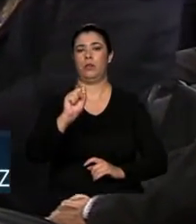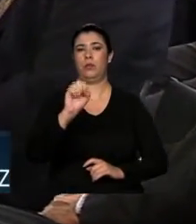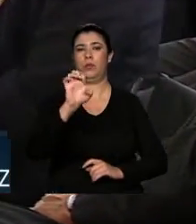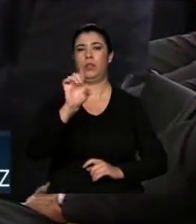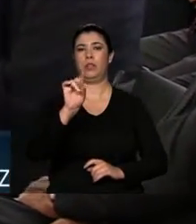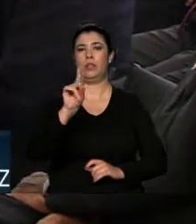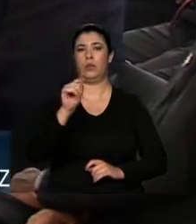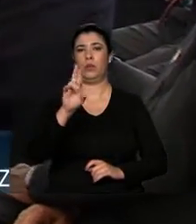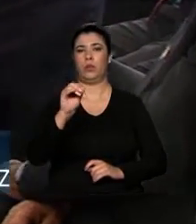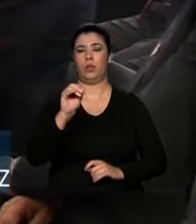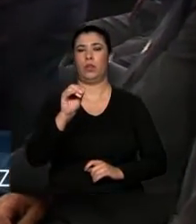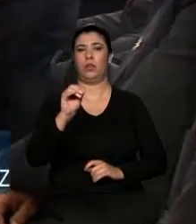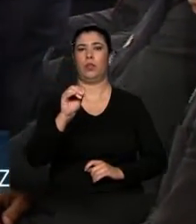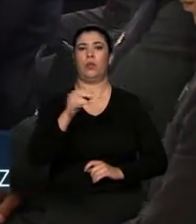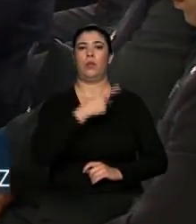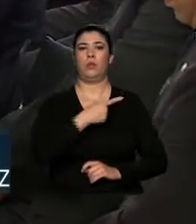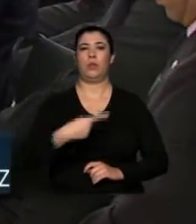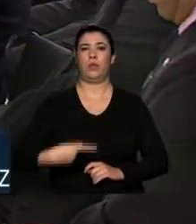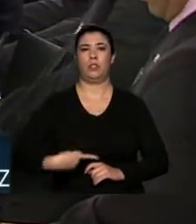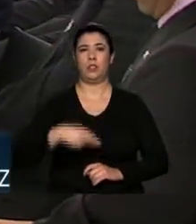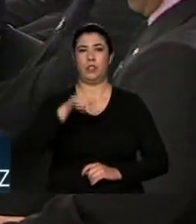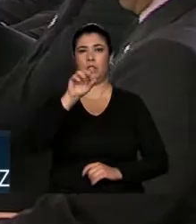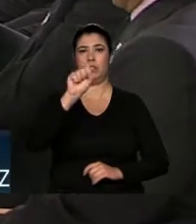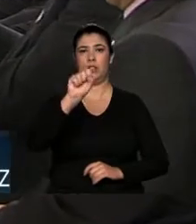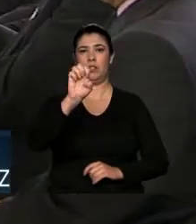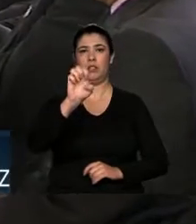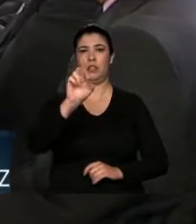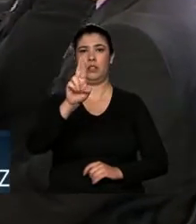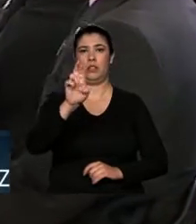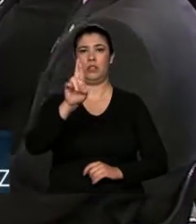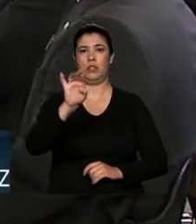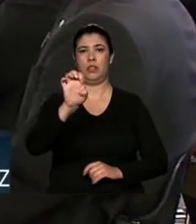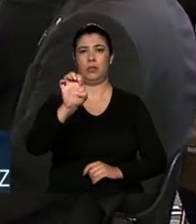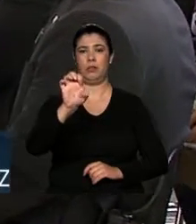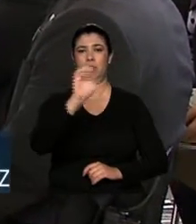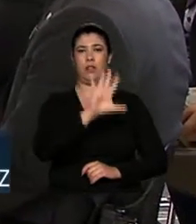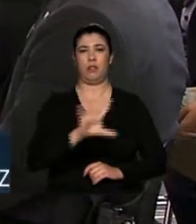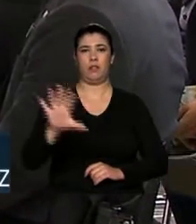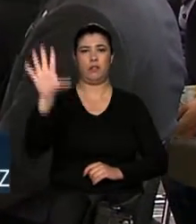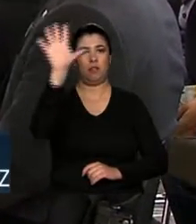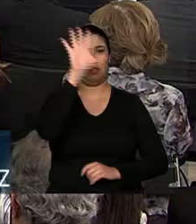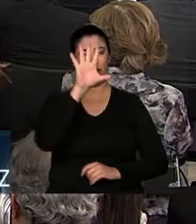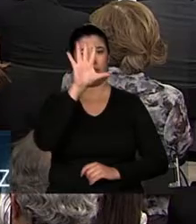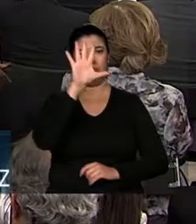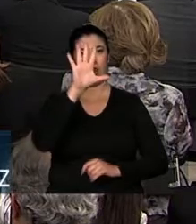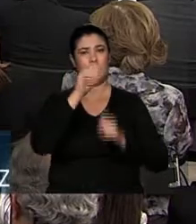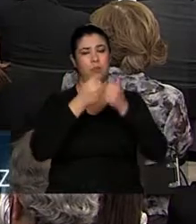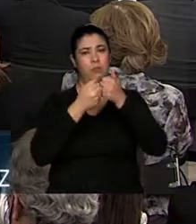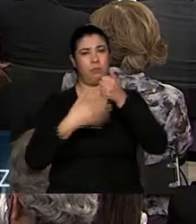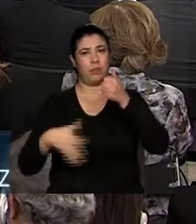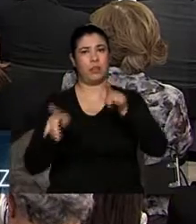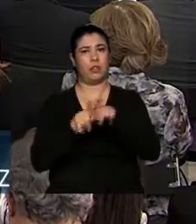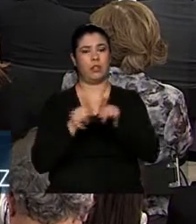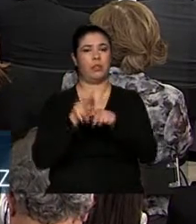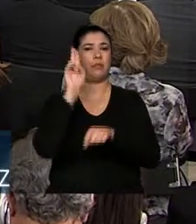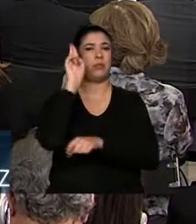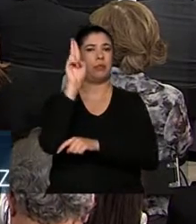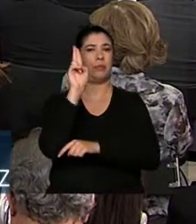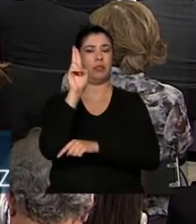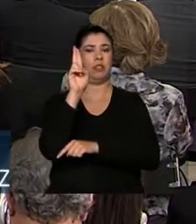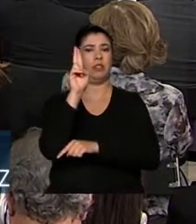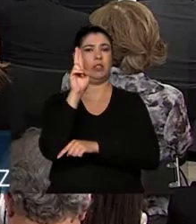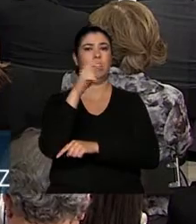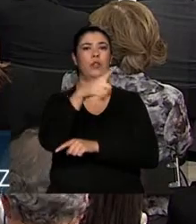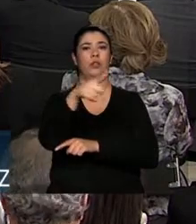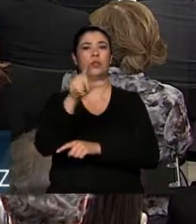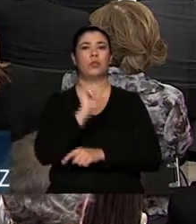Filho, presidente do SEBRAE Nacional, e ao cumprimentá-lo, cumprimento todos os representantes de SEBRAE